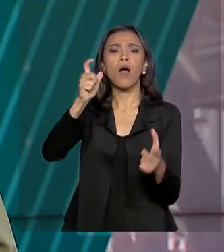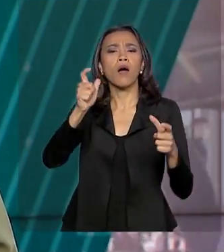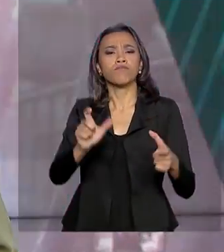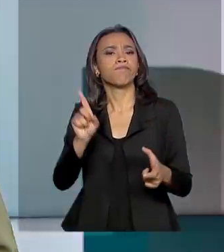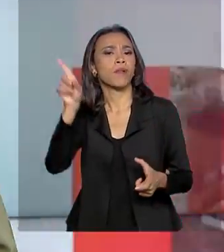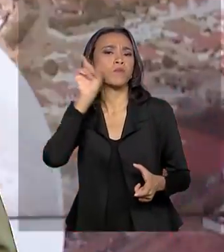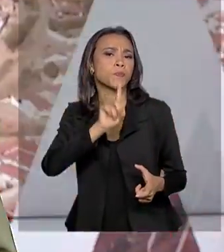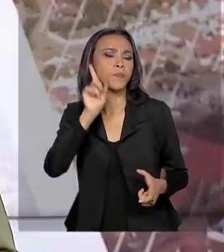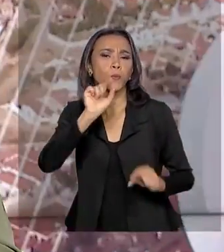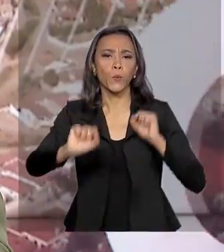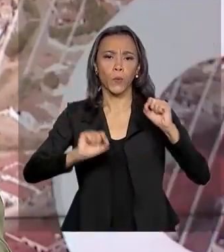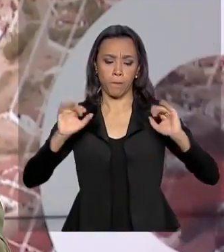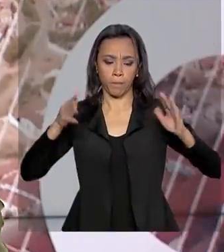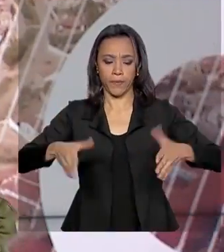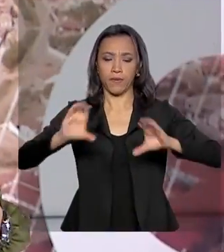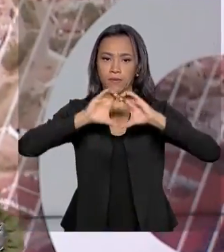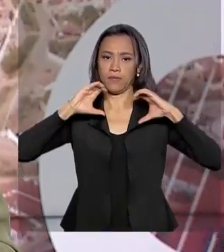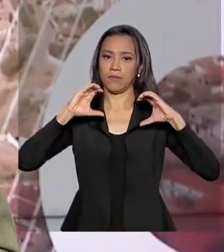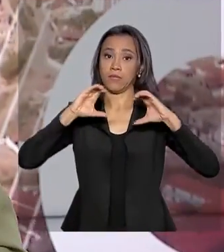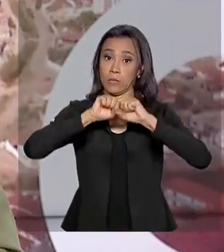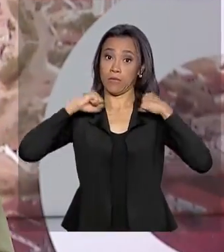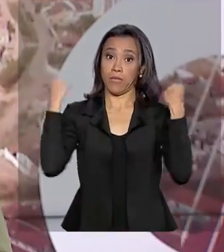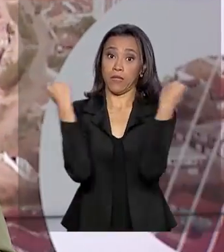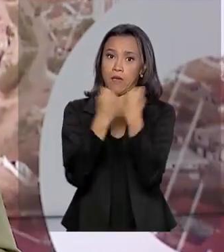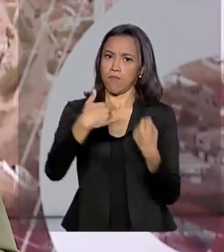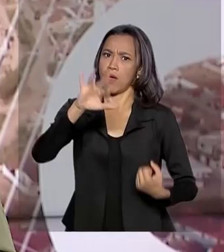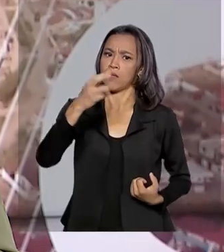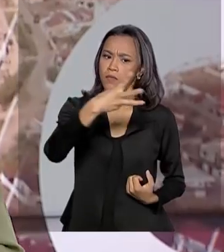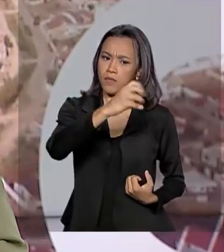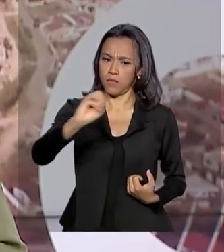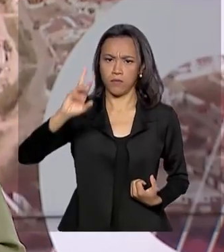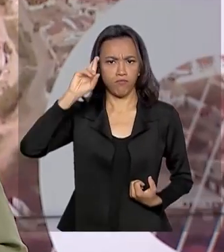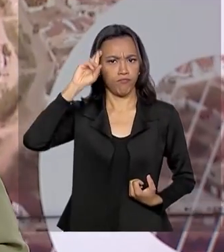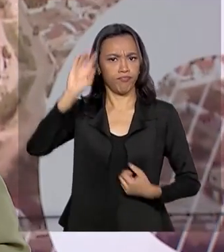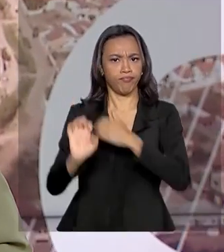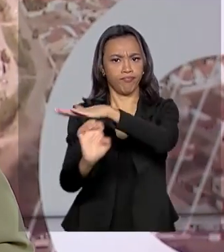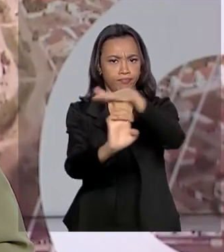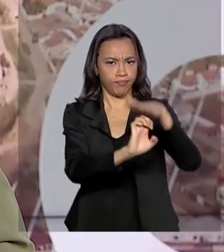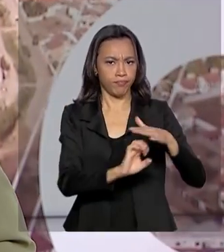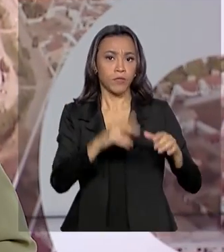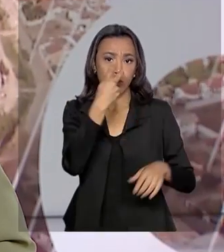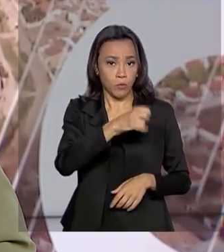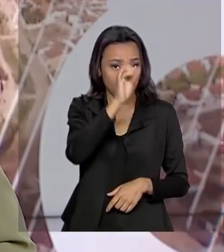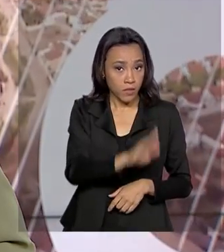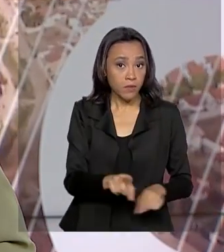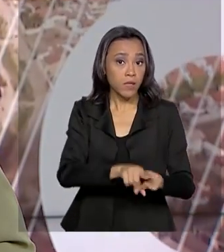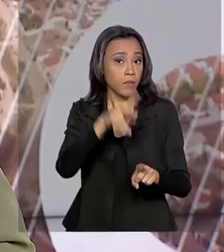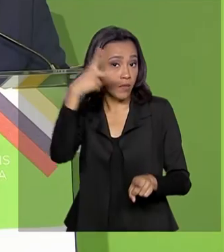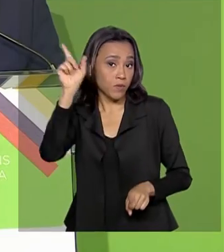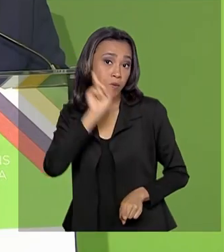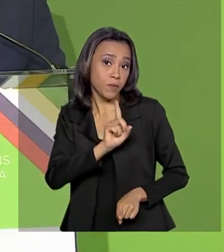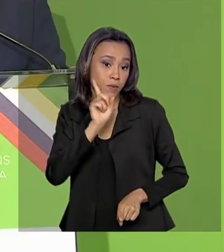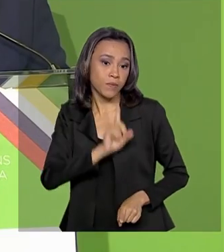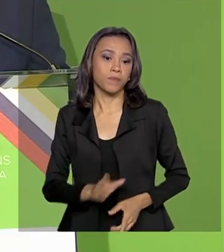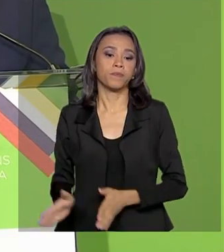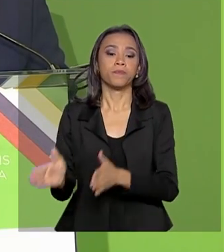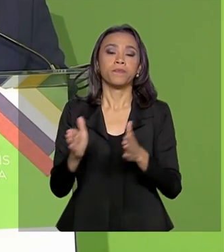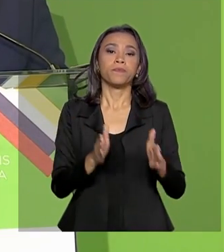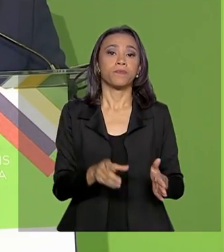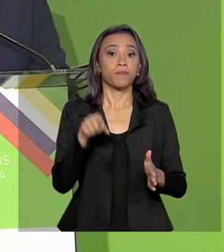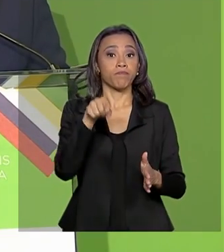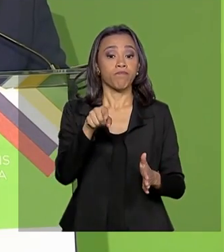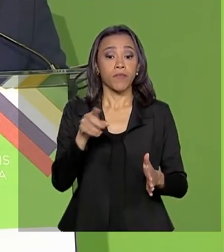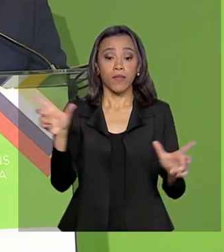Unidos foi um seminário com mais de 300 empresários brasileiros e norte-americanos. A Apex Brasil